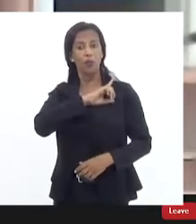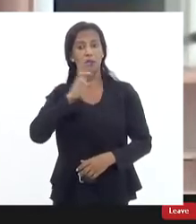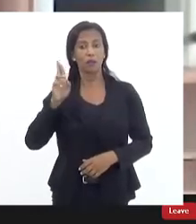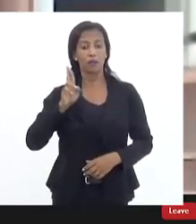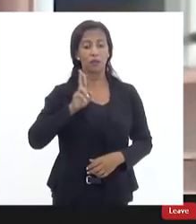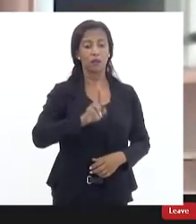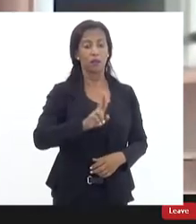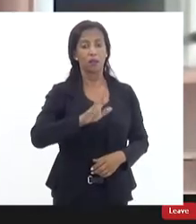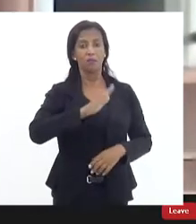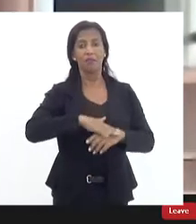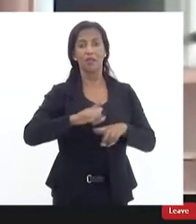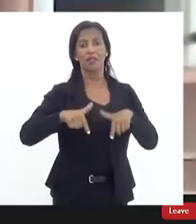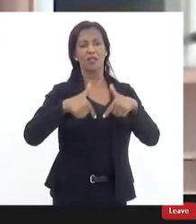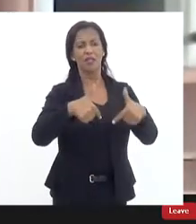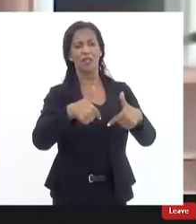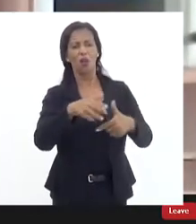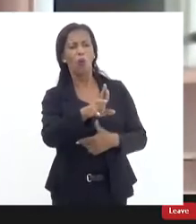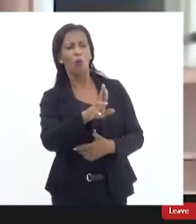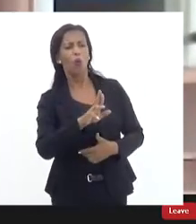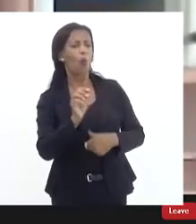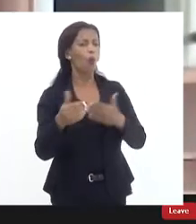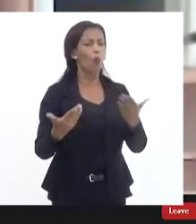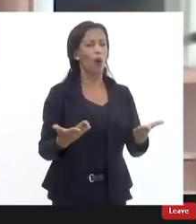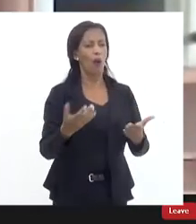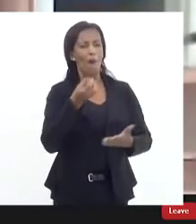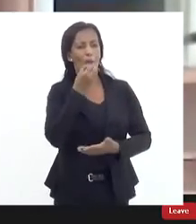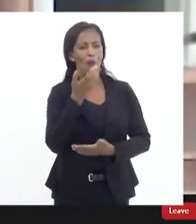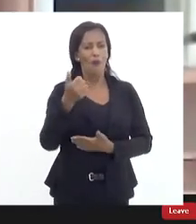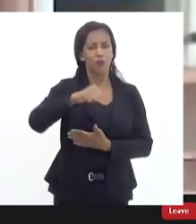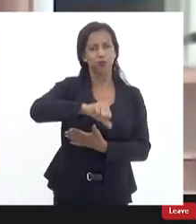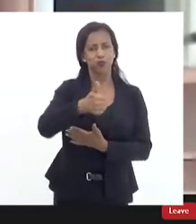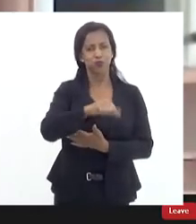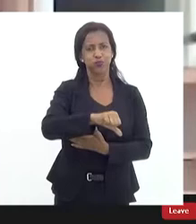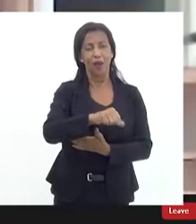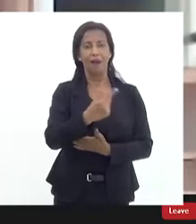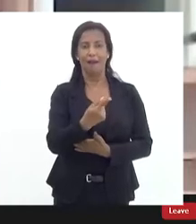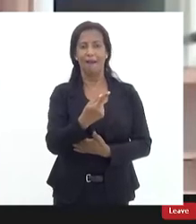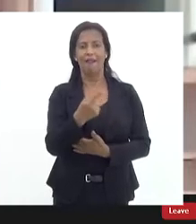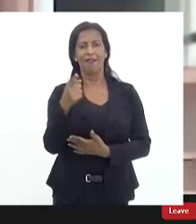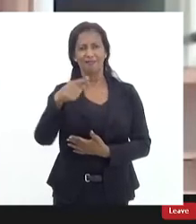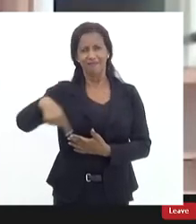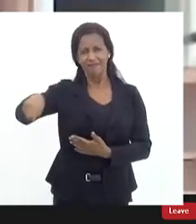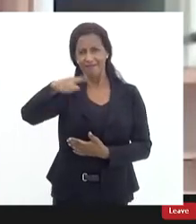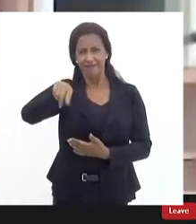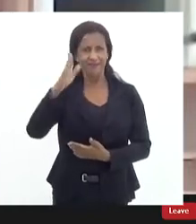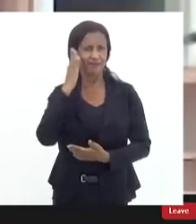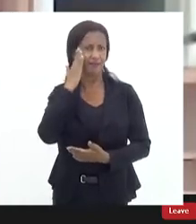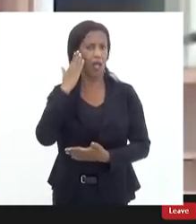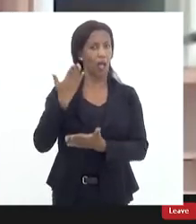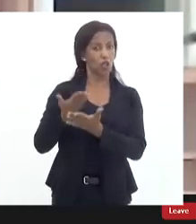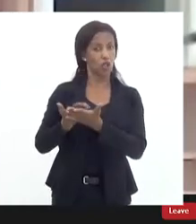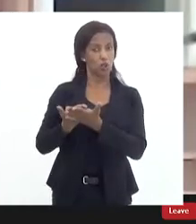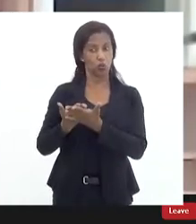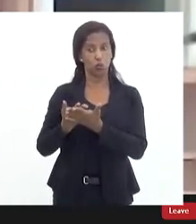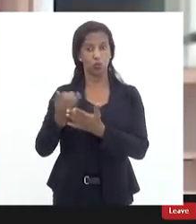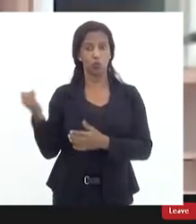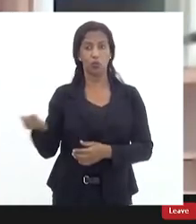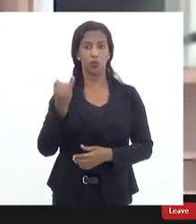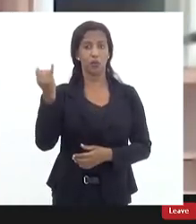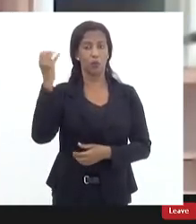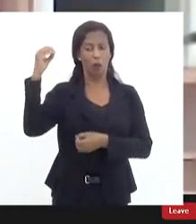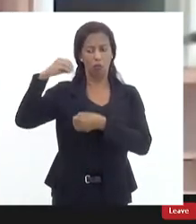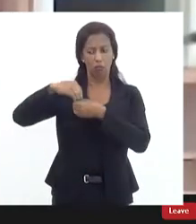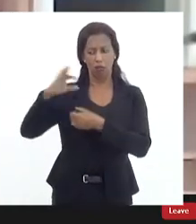dessas operações a senhora deve conhecer há estudos muito sérios aí no meio acadêmico que eu acho que é um conhecimento que não